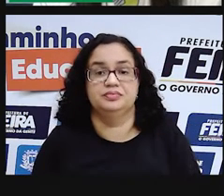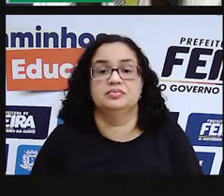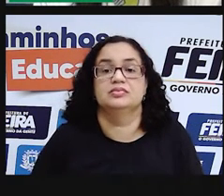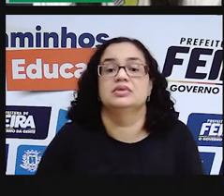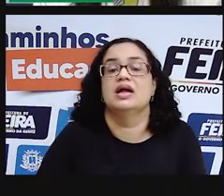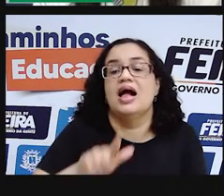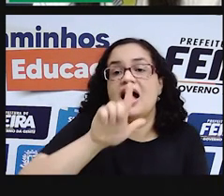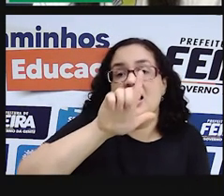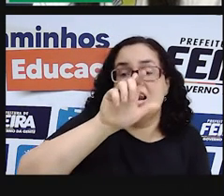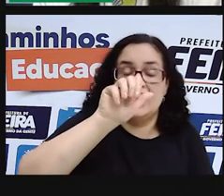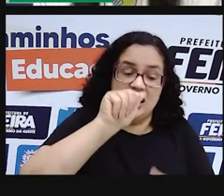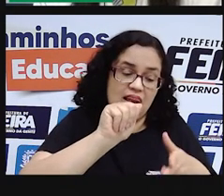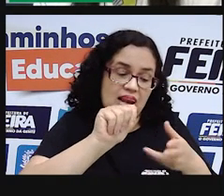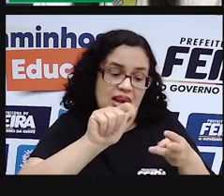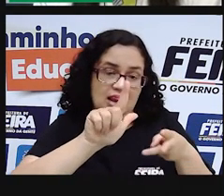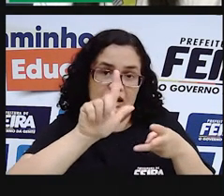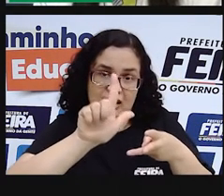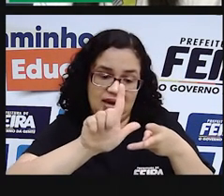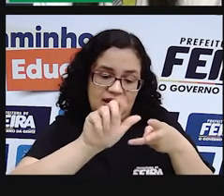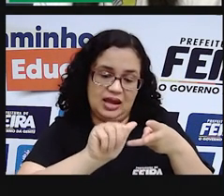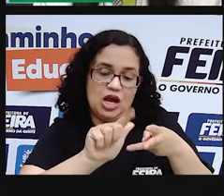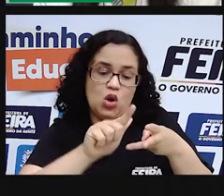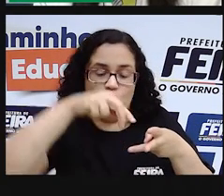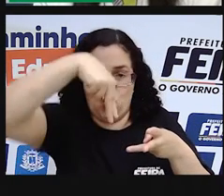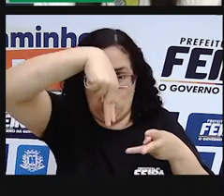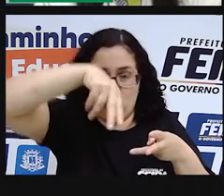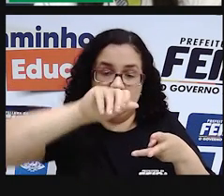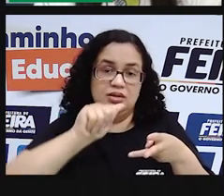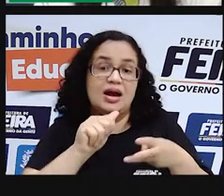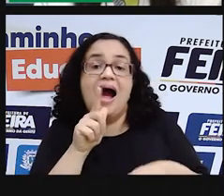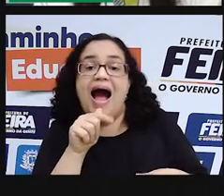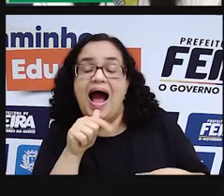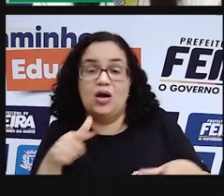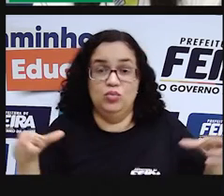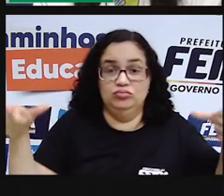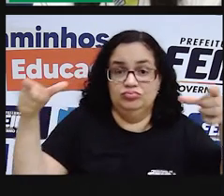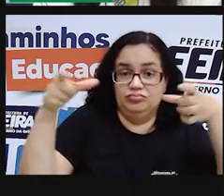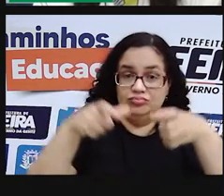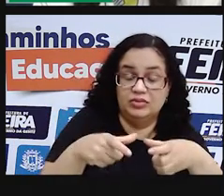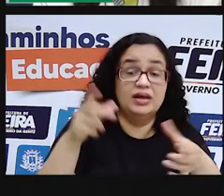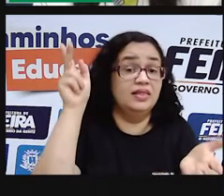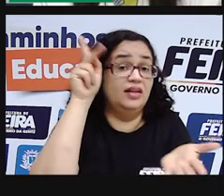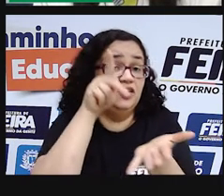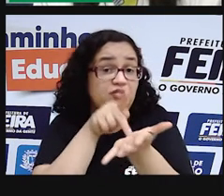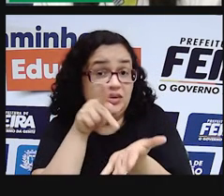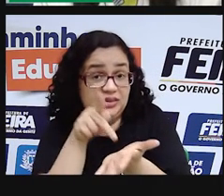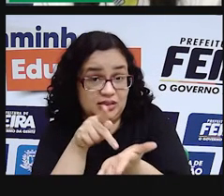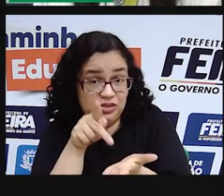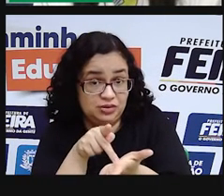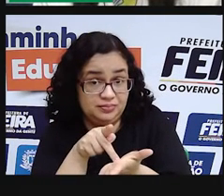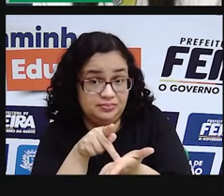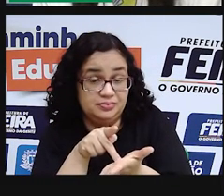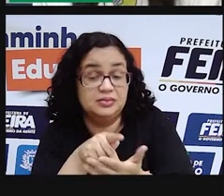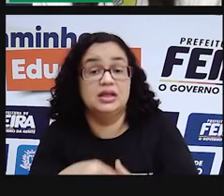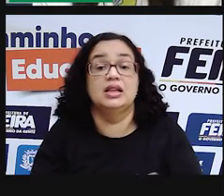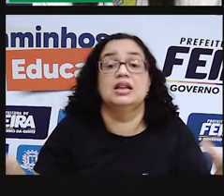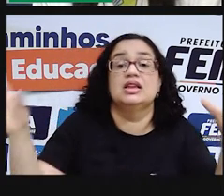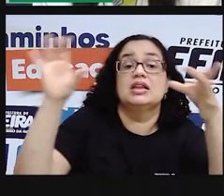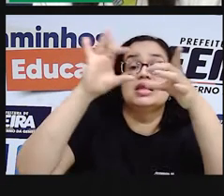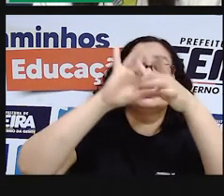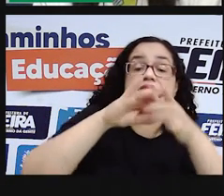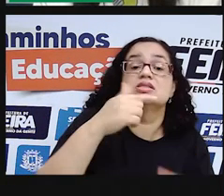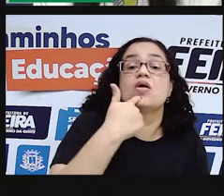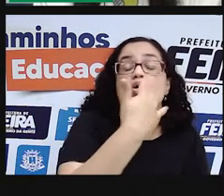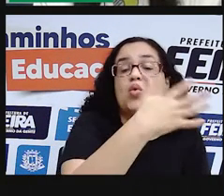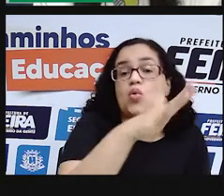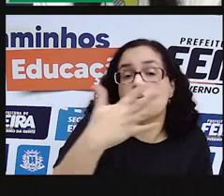A laguna é o espaço onde a água vai sendo acumulada, mas ela é, na verdade, uma ligação com o mar.